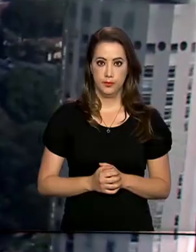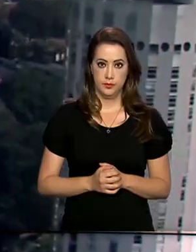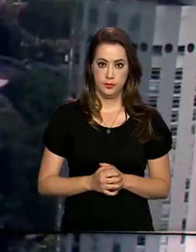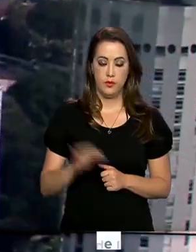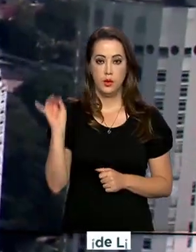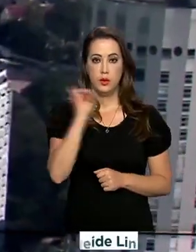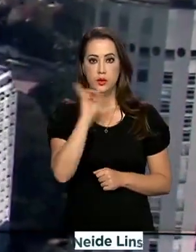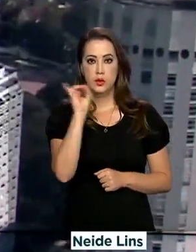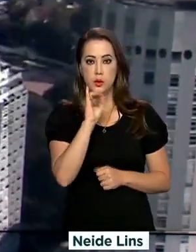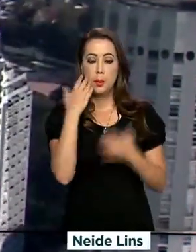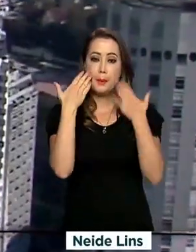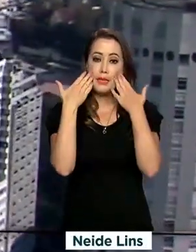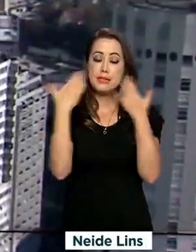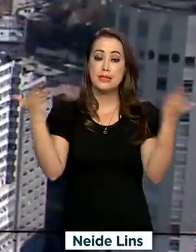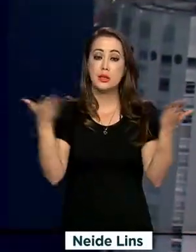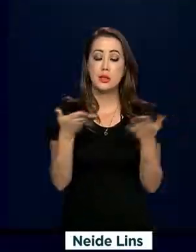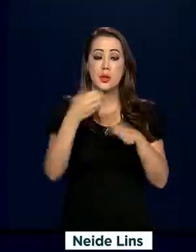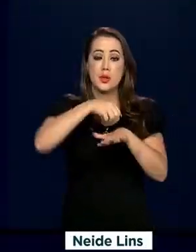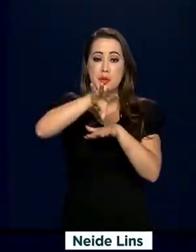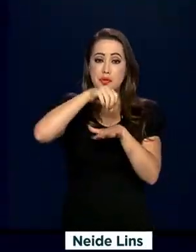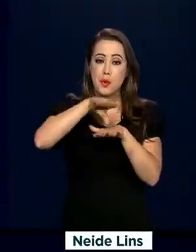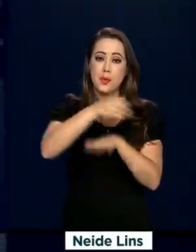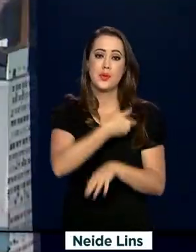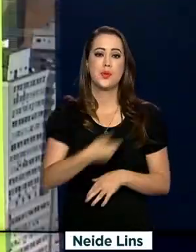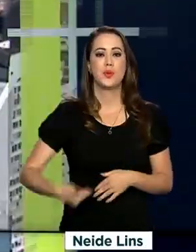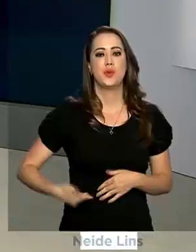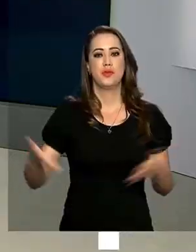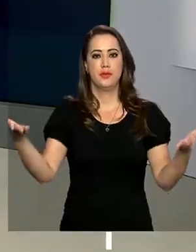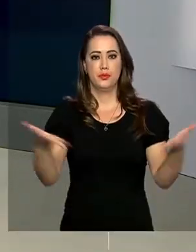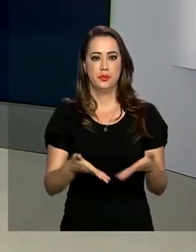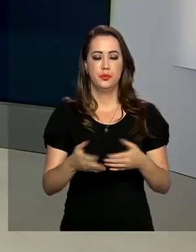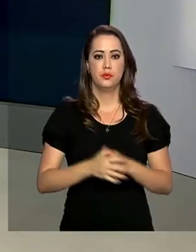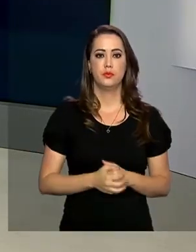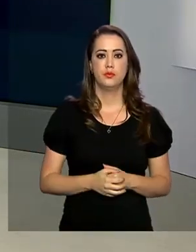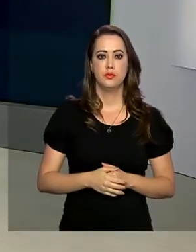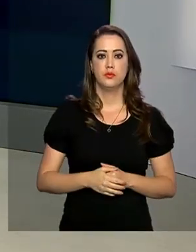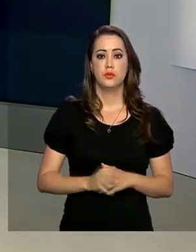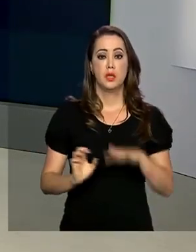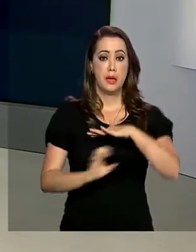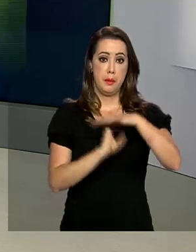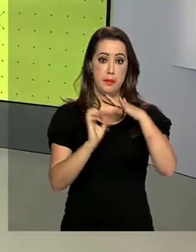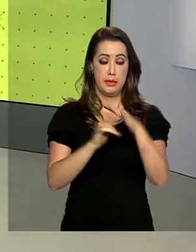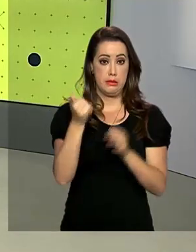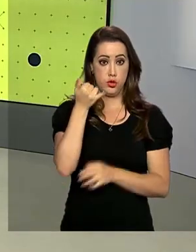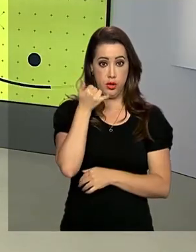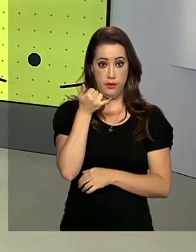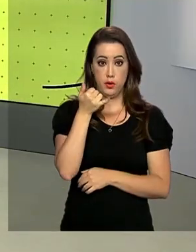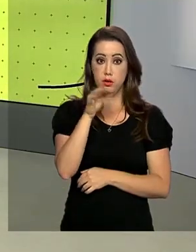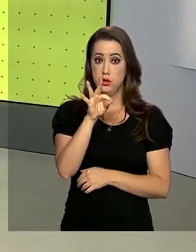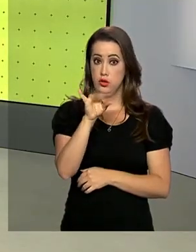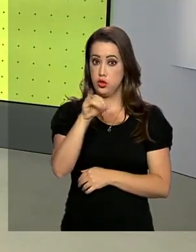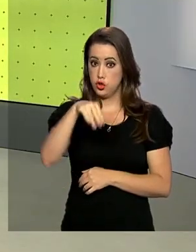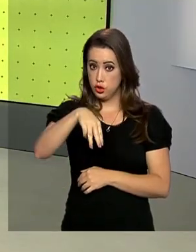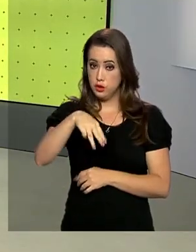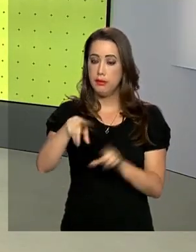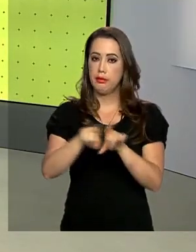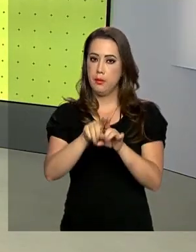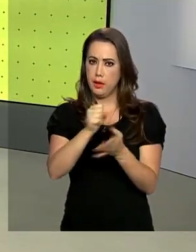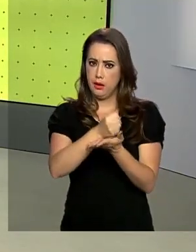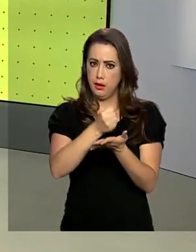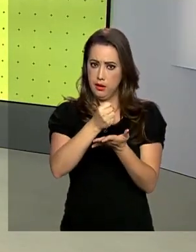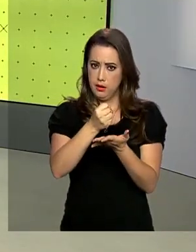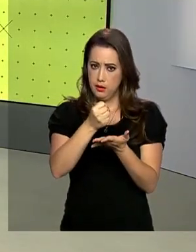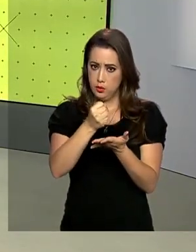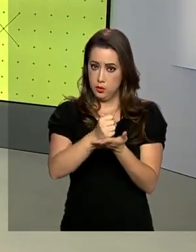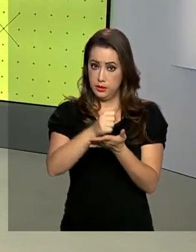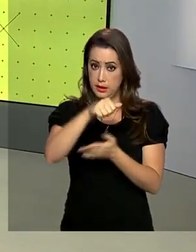Olá, já estamos de volta com as notícias do governo agora. A empresa de telefonia TIM e a Anatel celebraram hoje